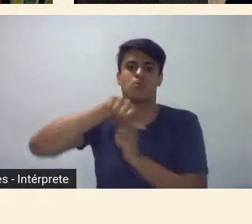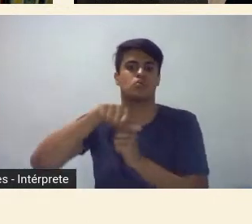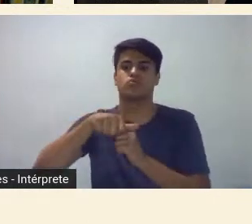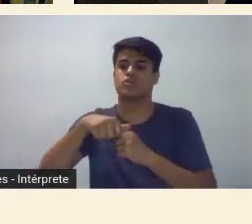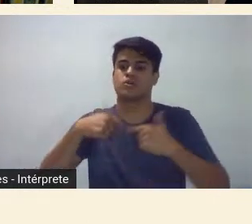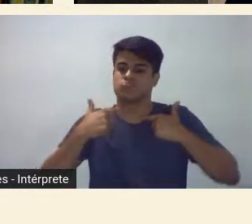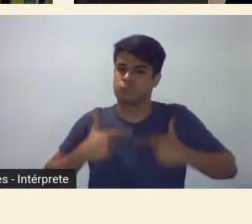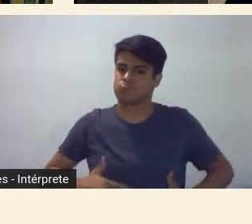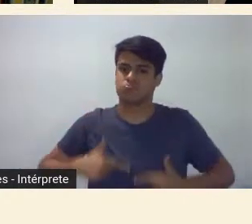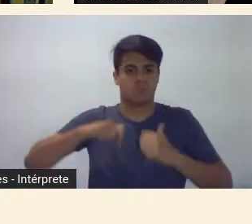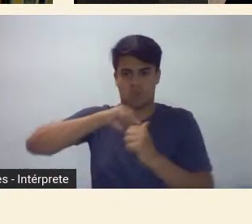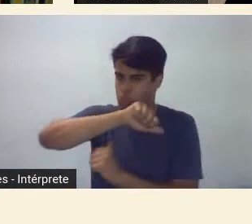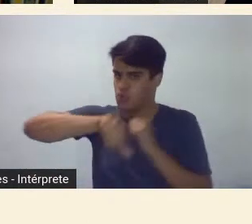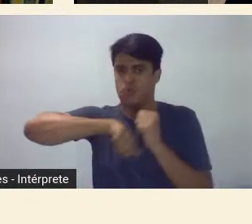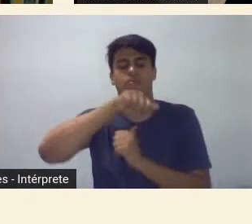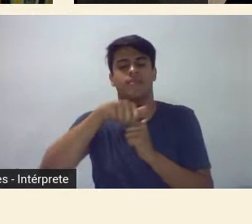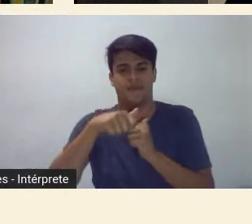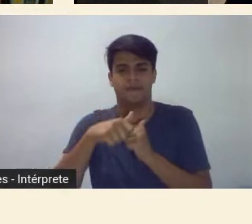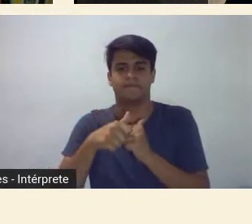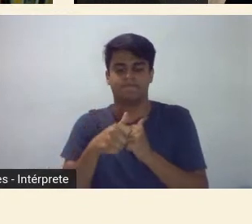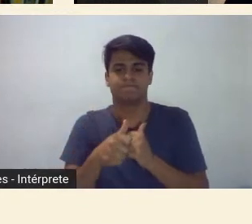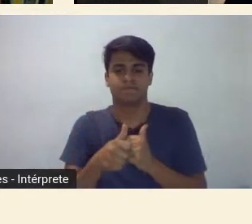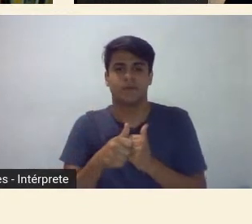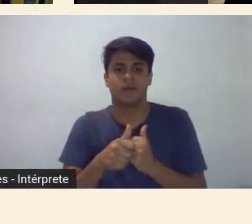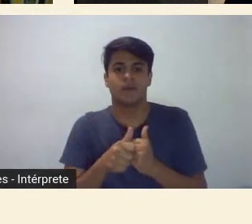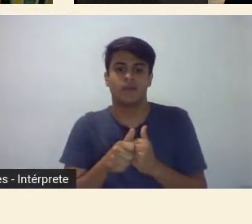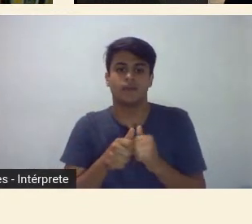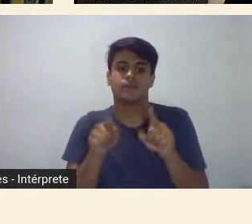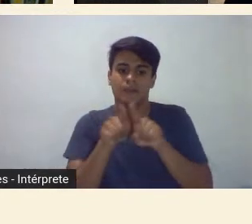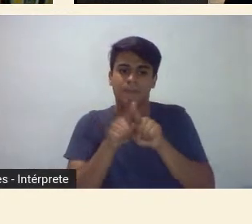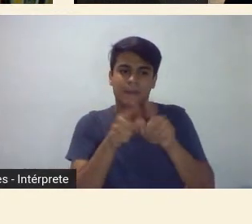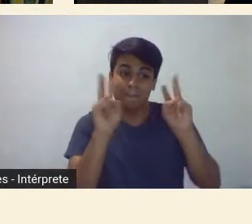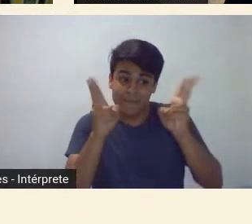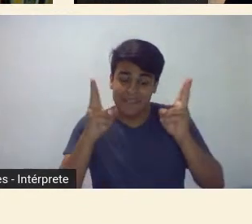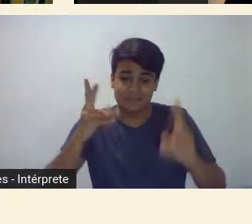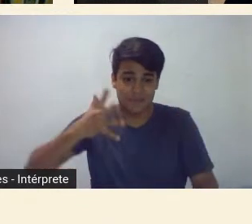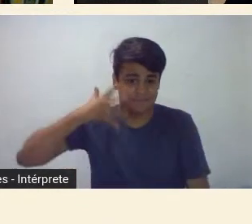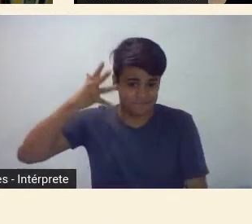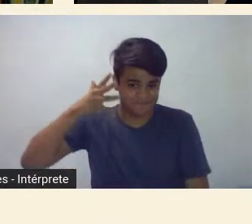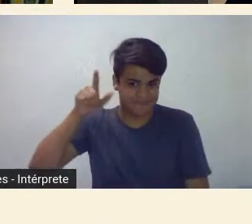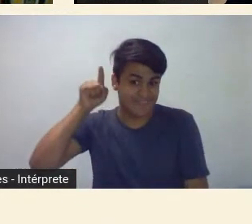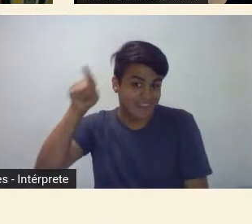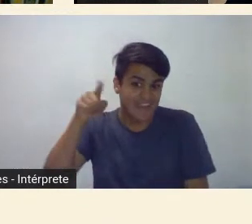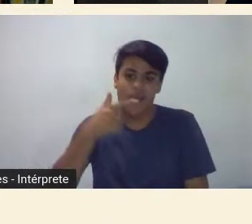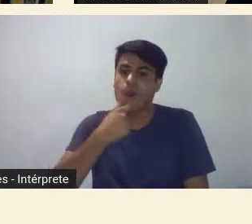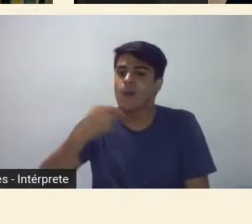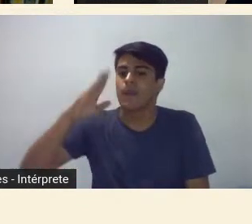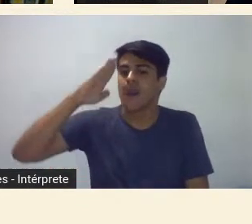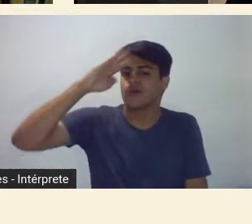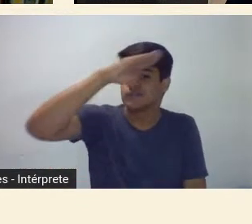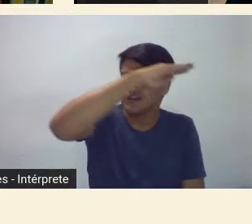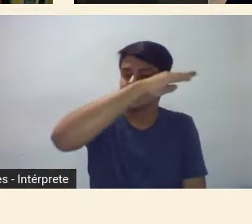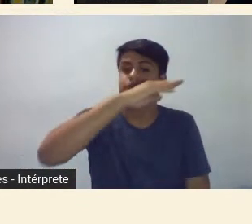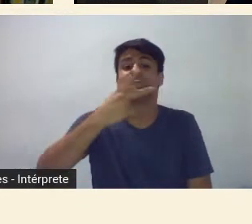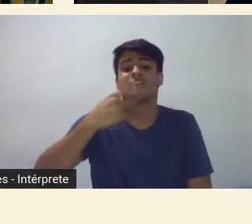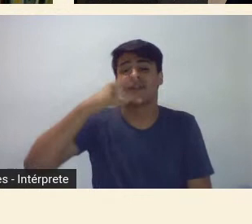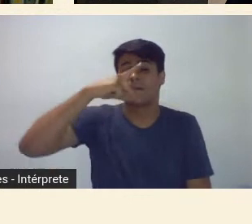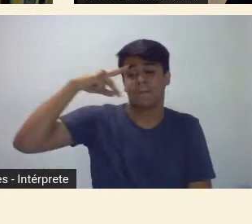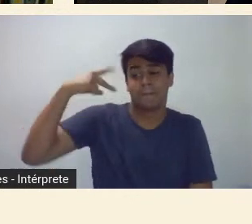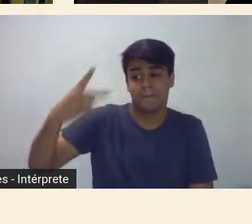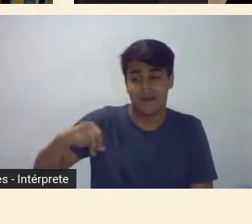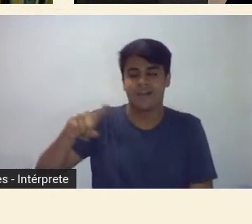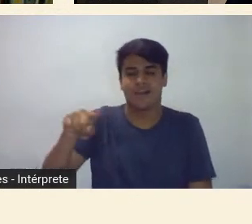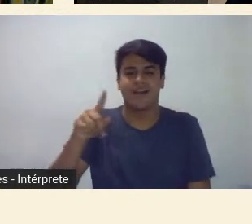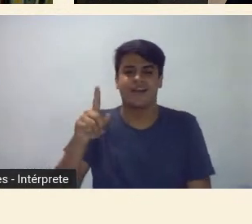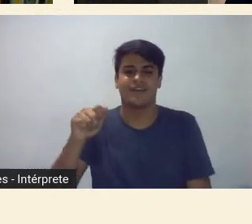e e é nessa conferência também que Oswaldo de Andrade vai falar mal de Bles Andrade que não